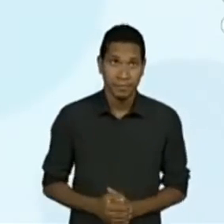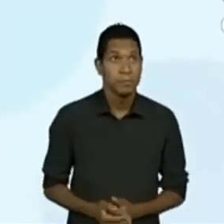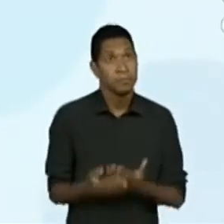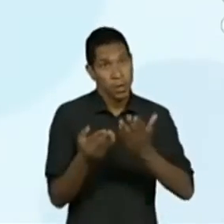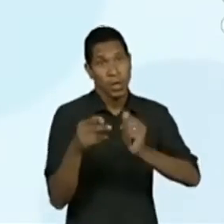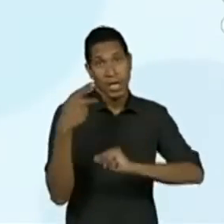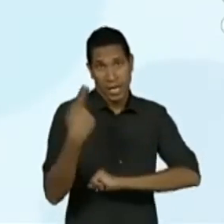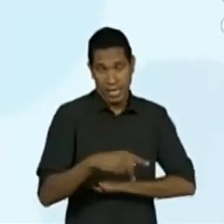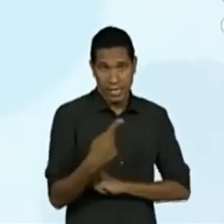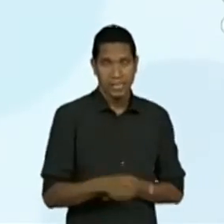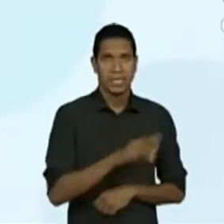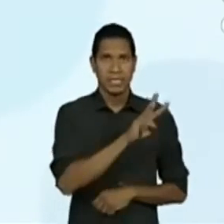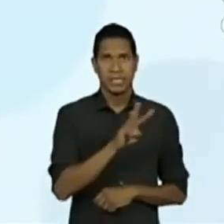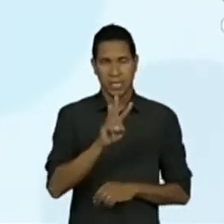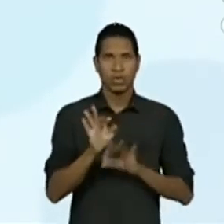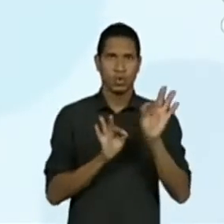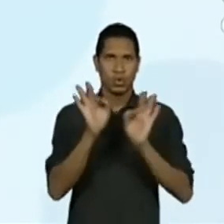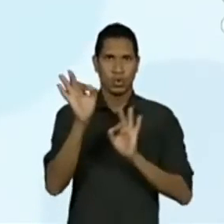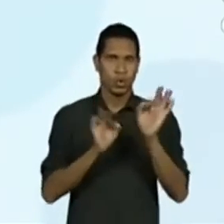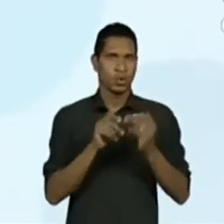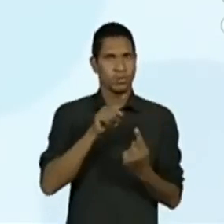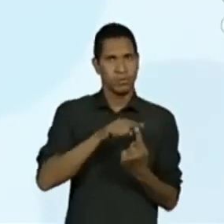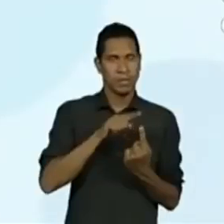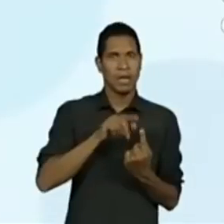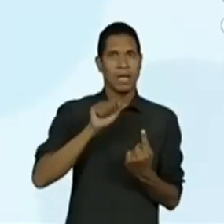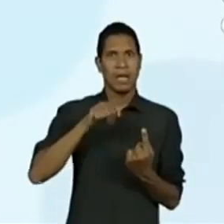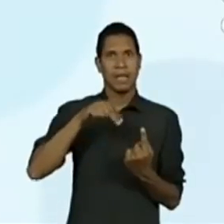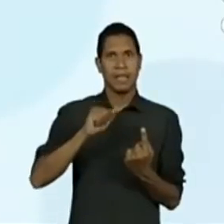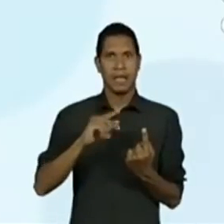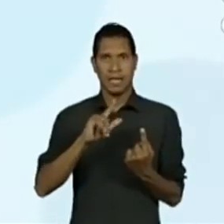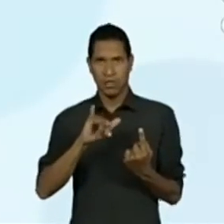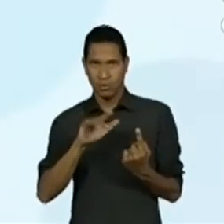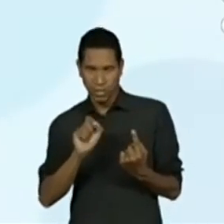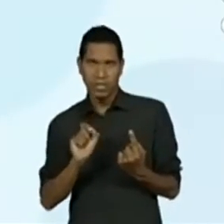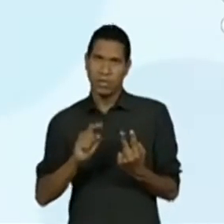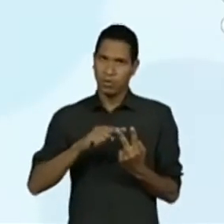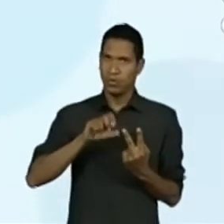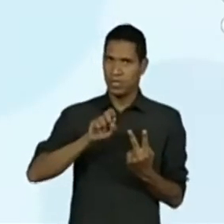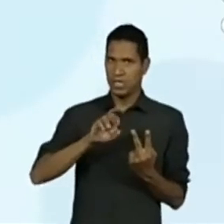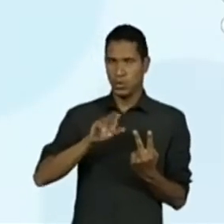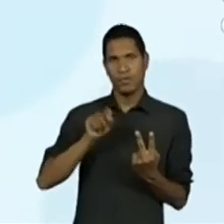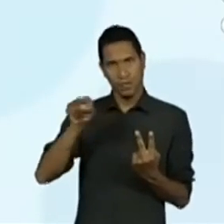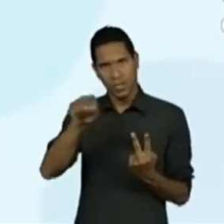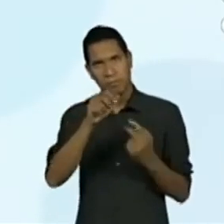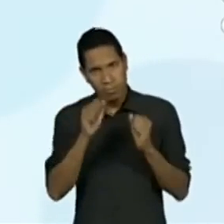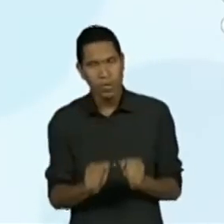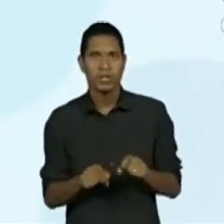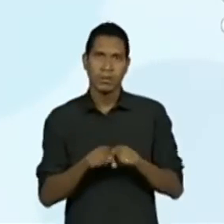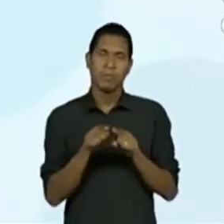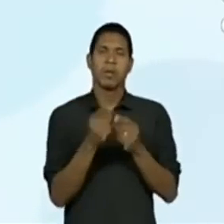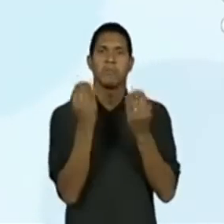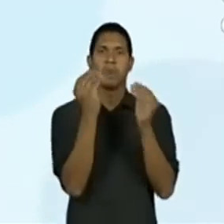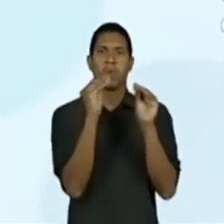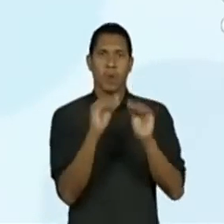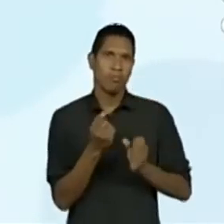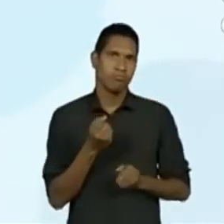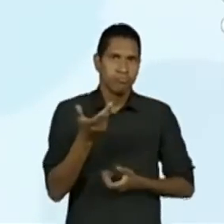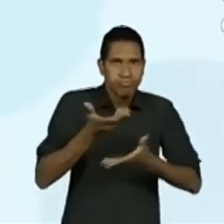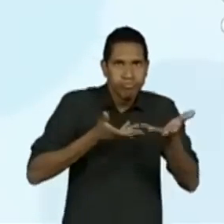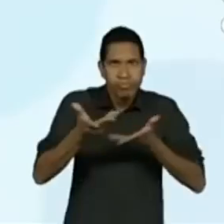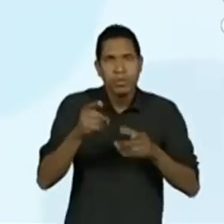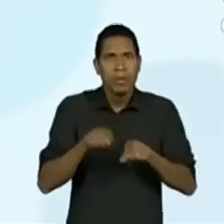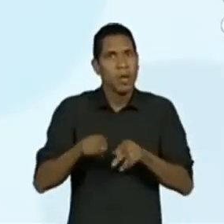Cláudia e Sérgio Caparelli, você poderá ler, interagir e fazer seu próprio poema e ter contato com a poesia visual.